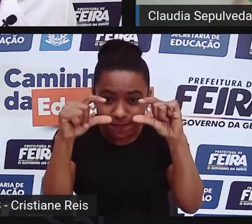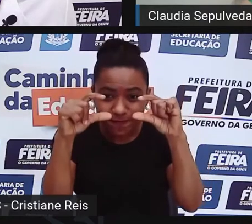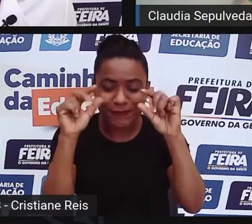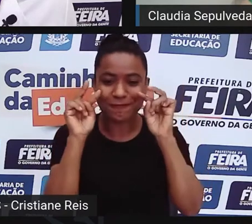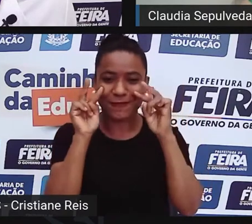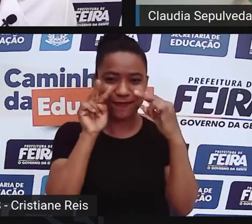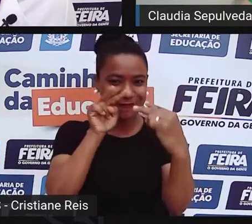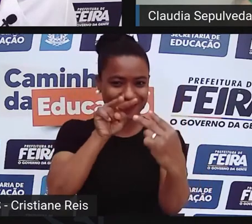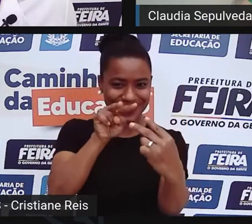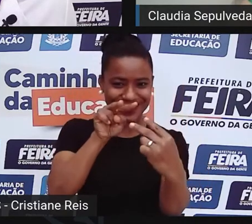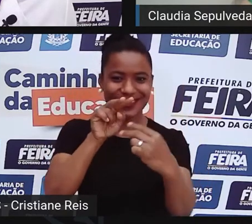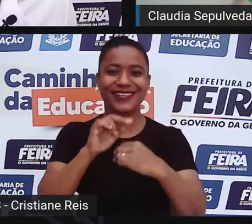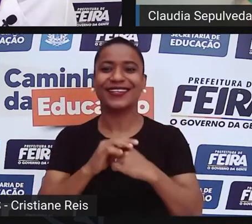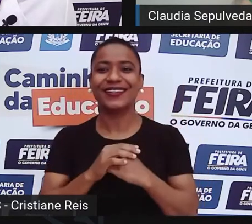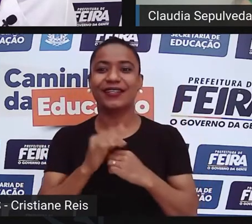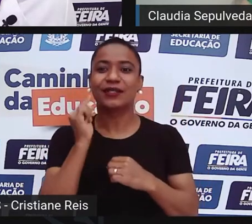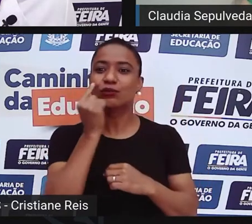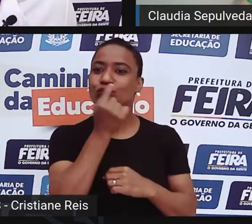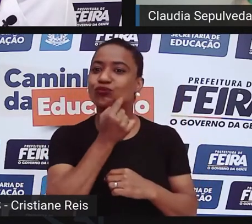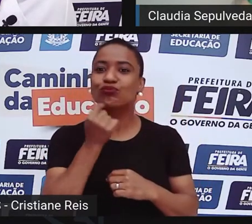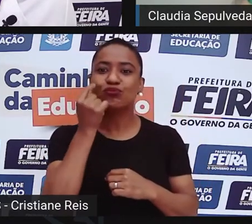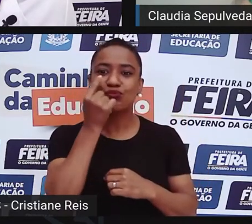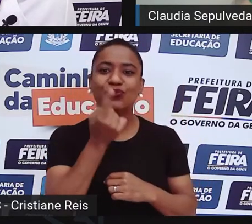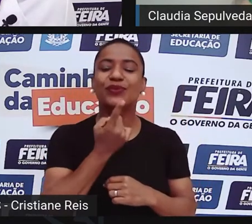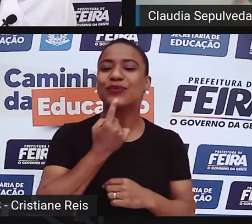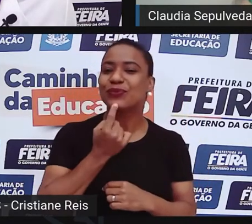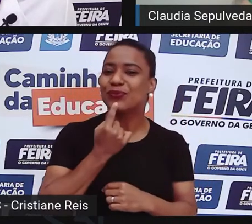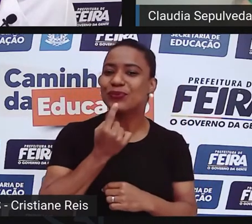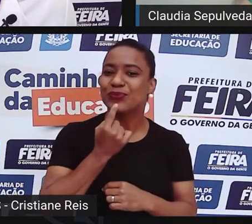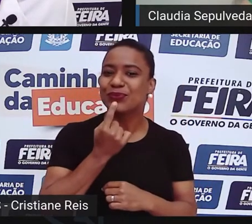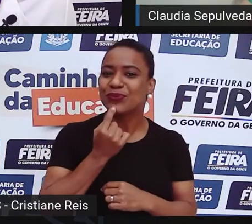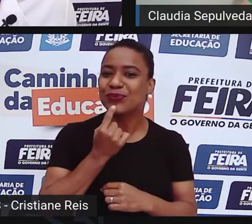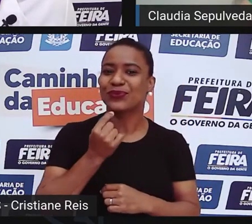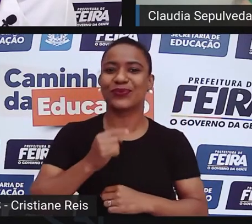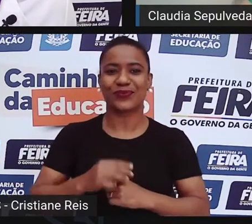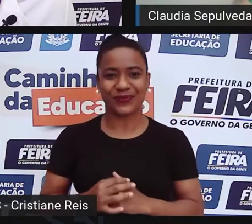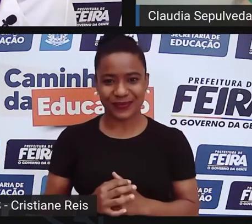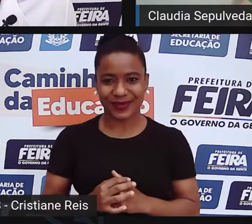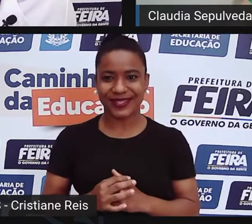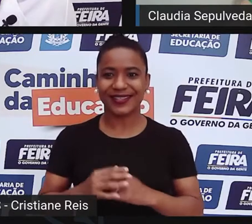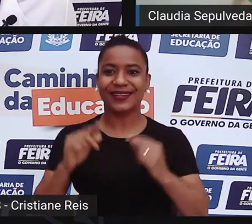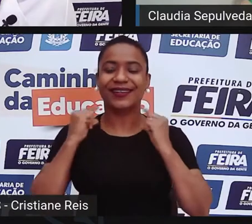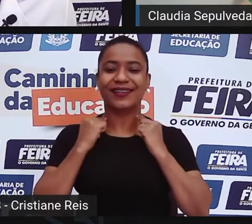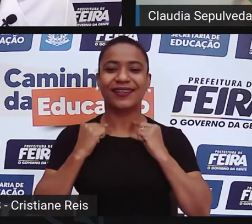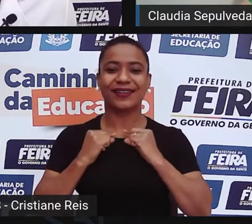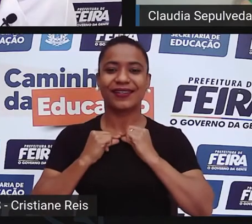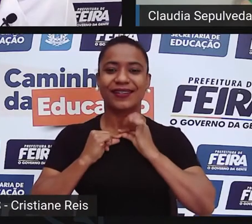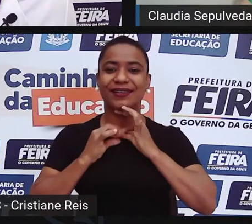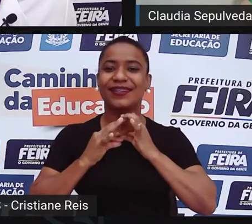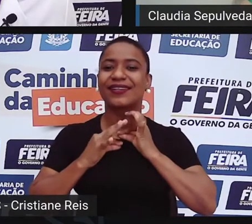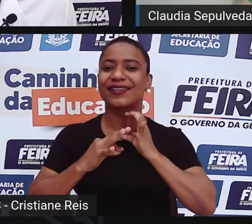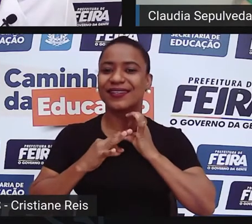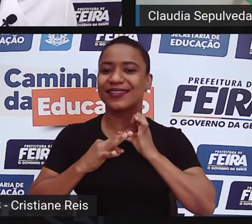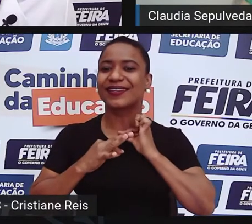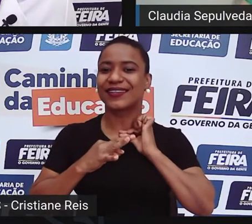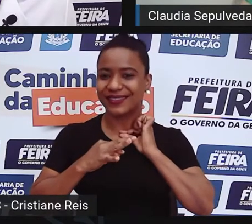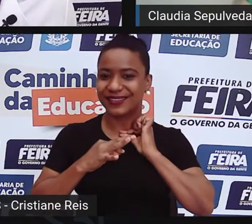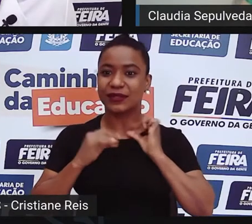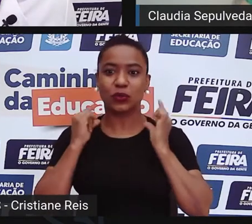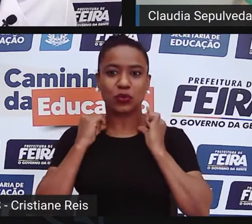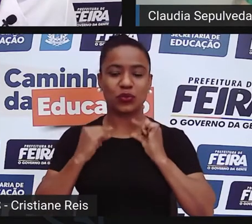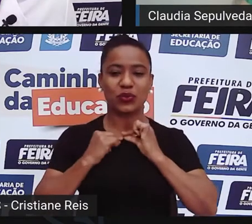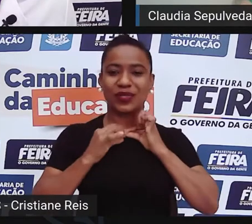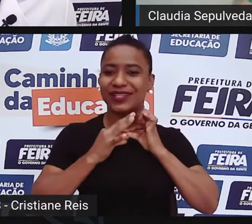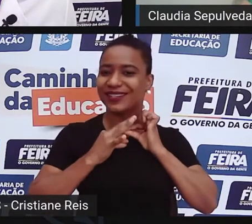de batom vermelho para dar um up aí, com colar rústico,